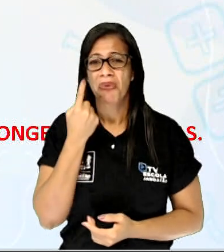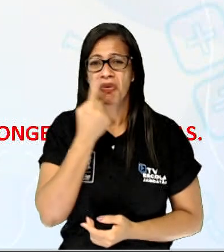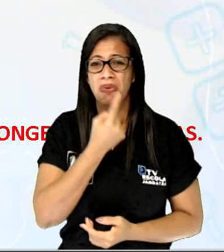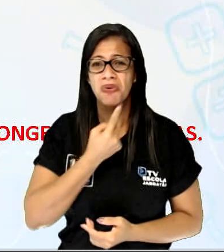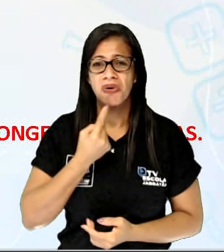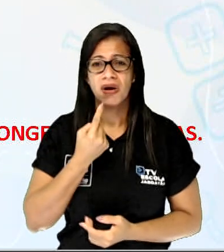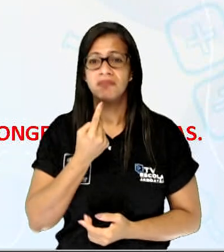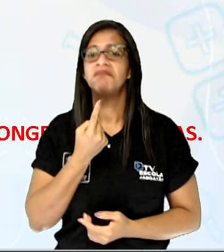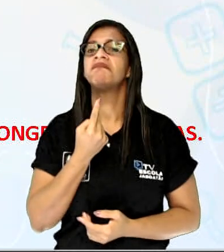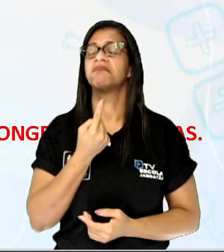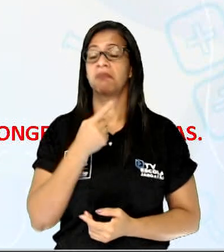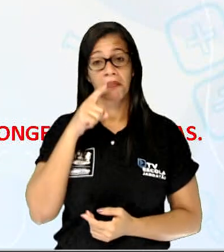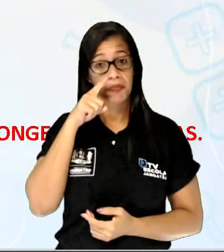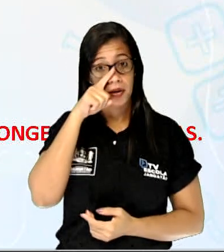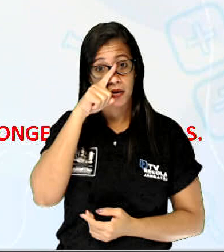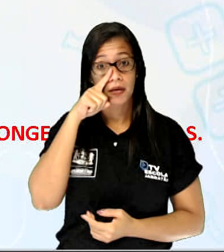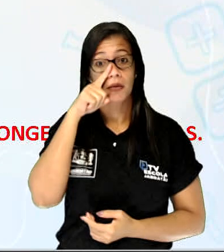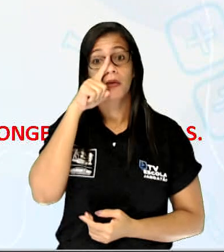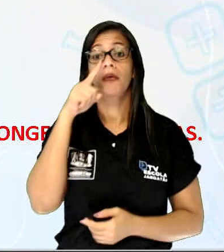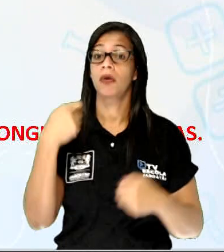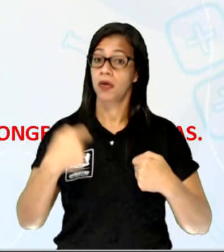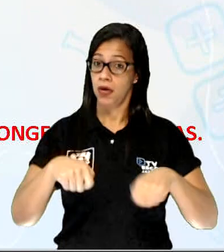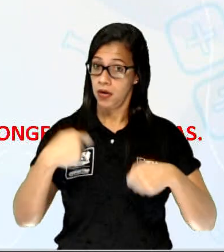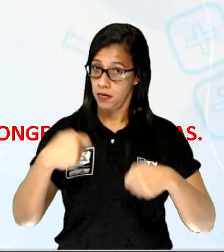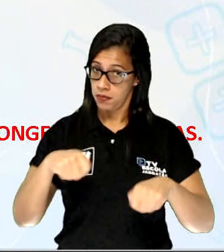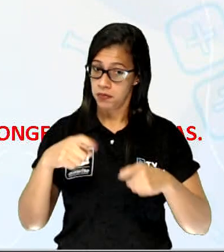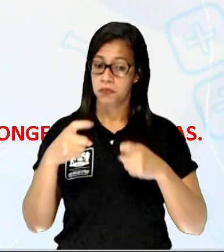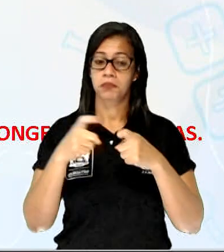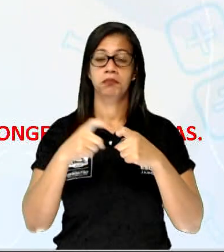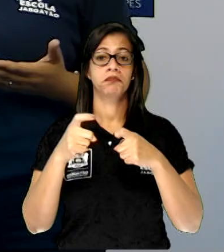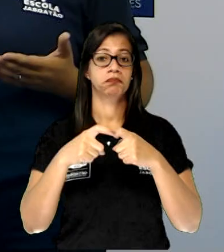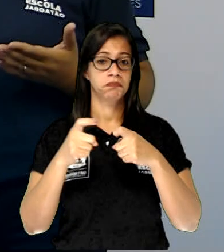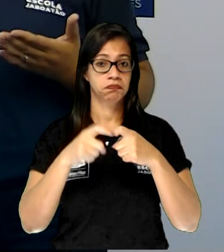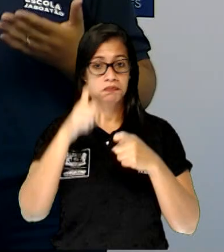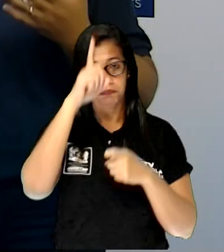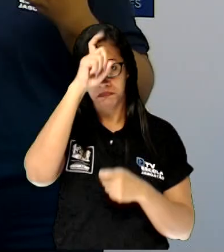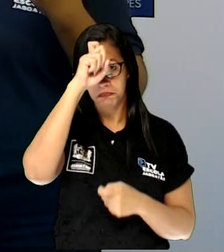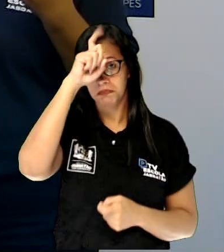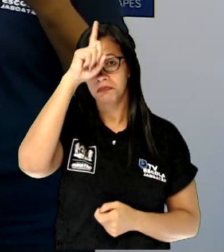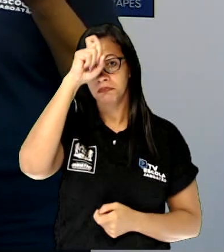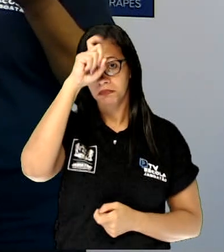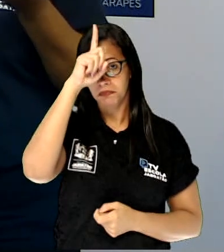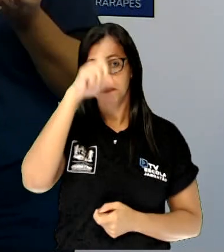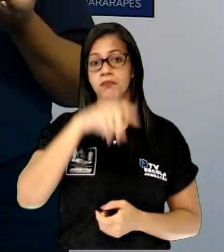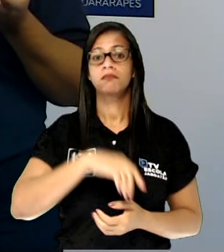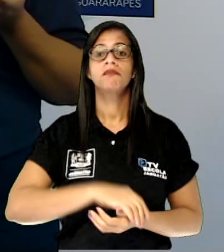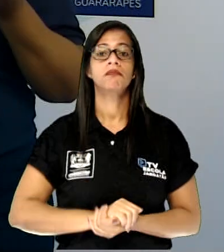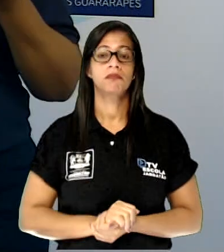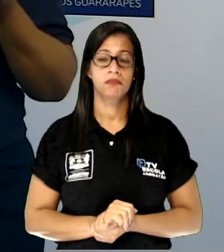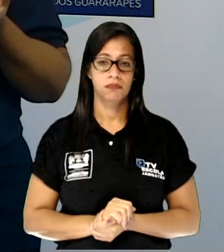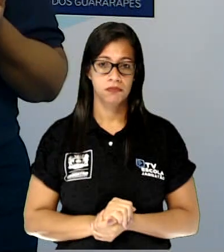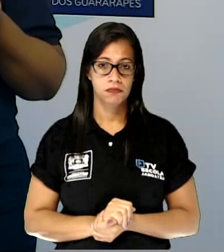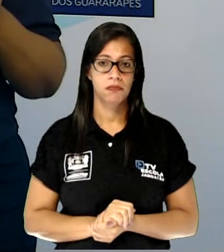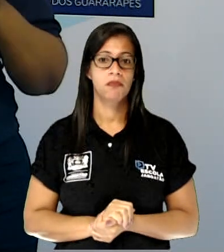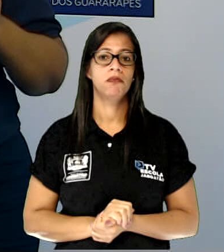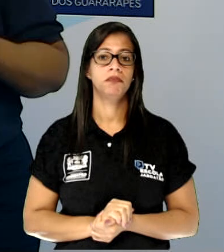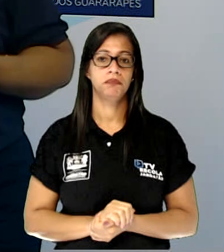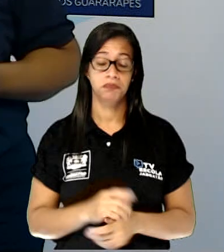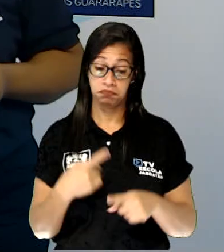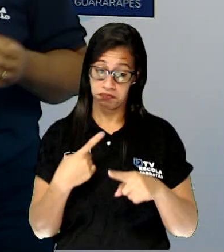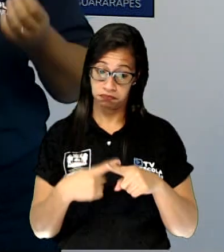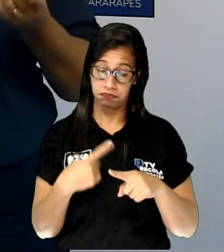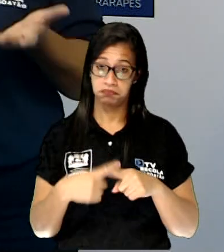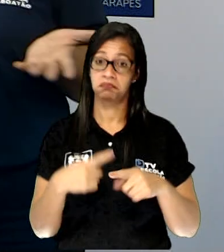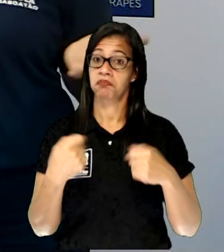né? Ele é tóxico e você vai precisar ir ao médico. Por quê? Porque você vai precisar fazer algum